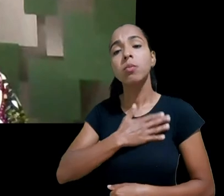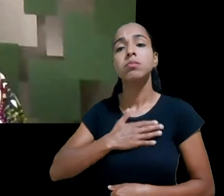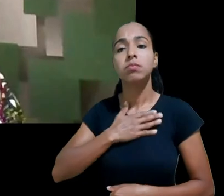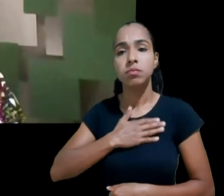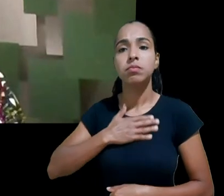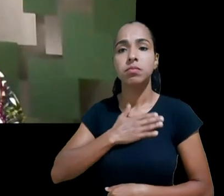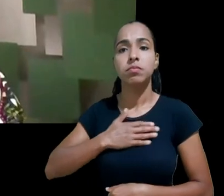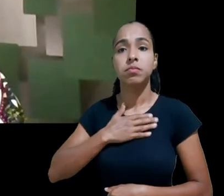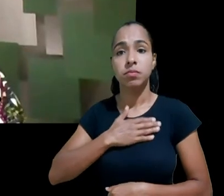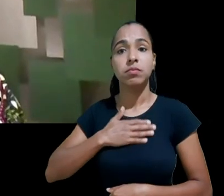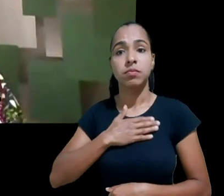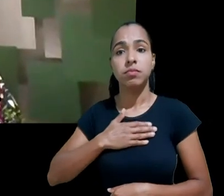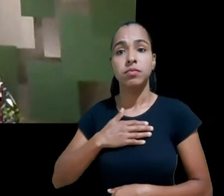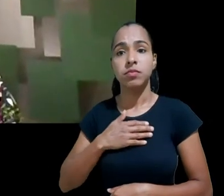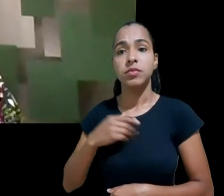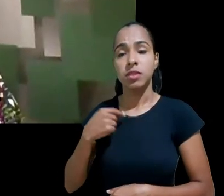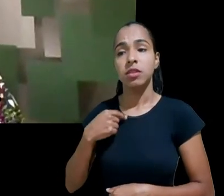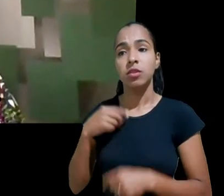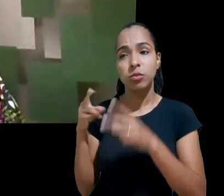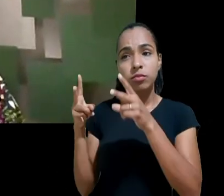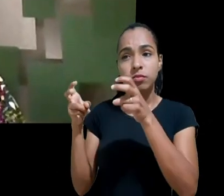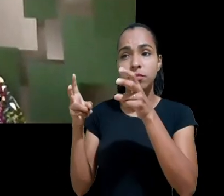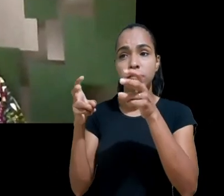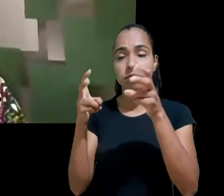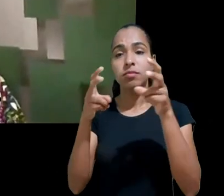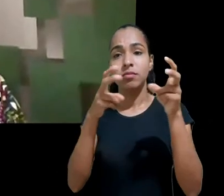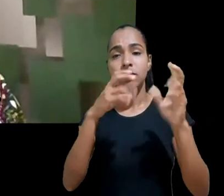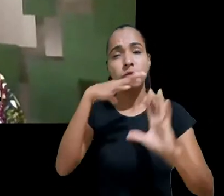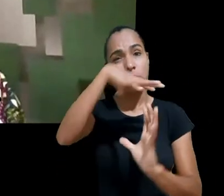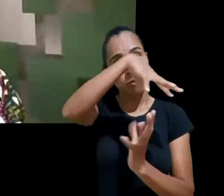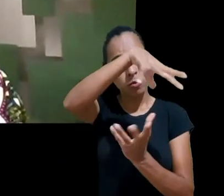vem acontecendo de forma global recentemente